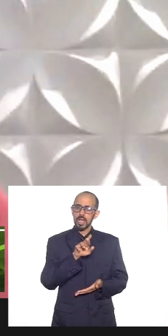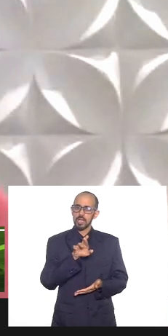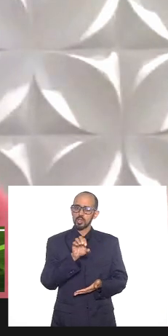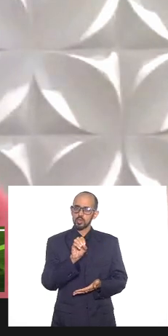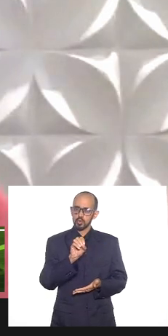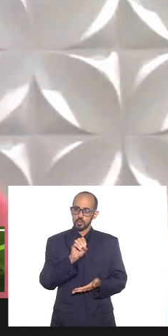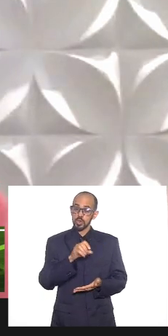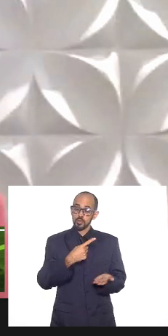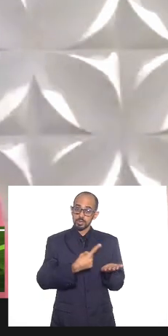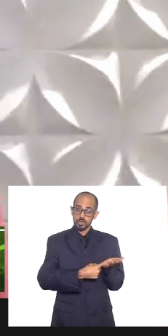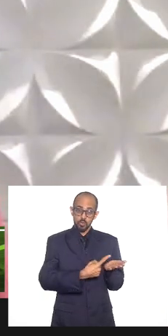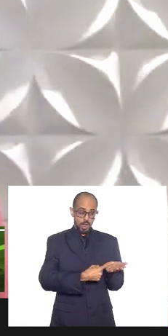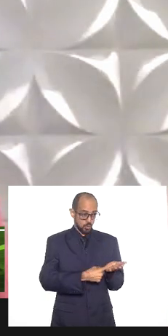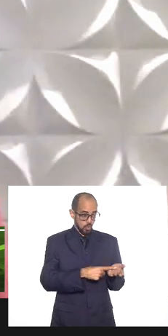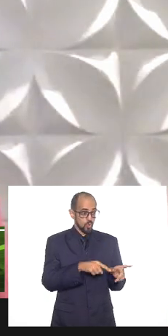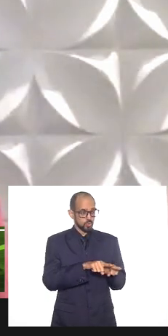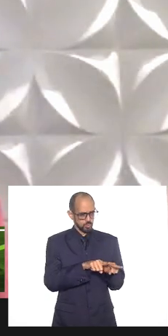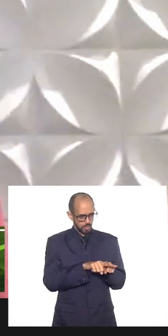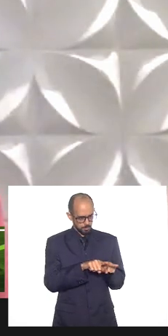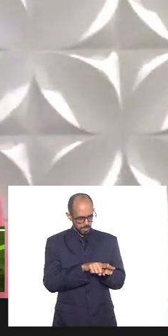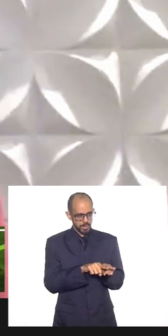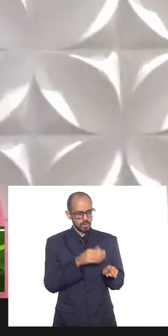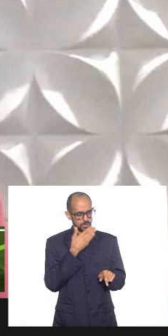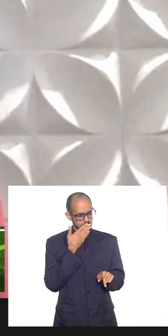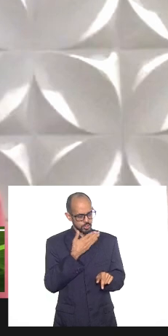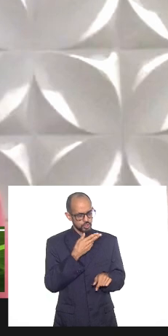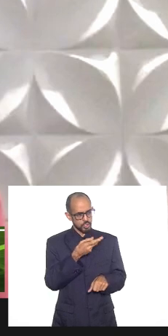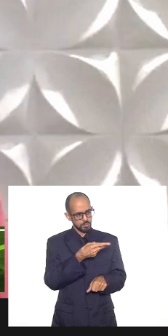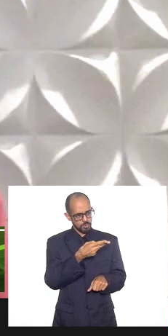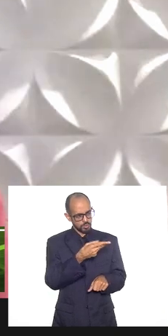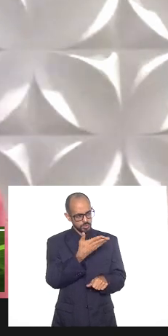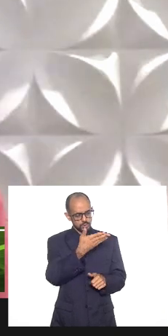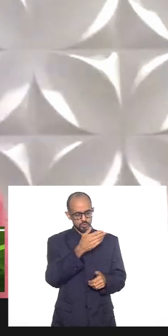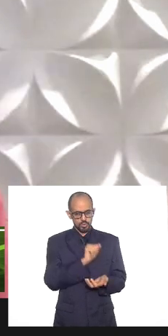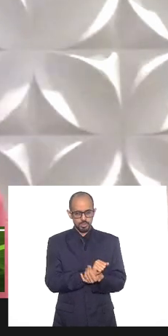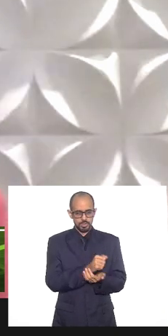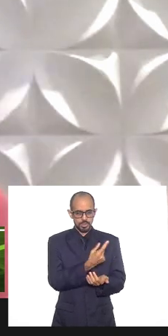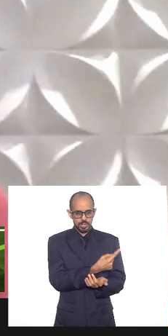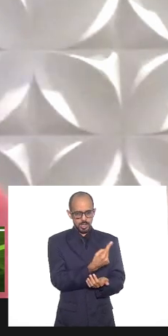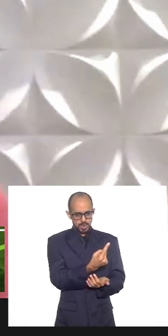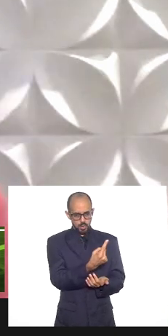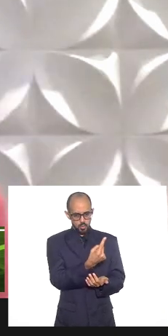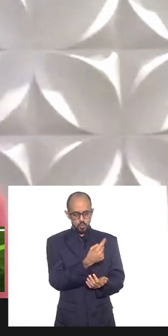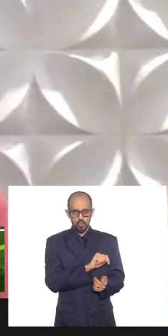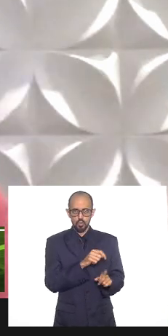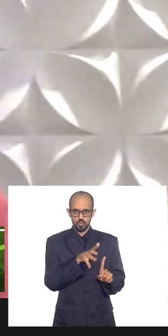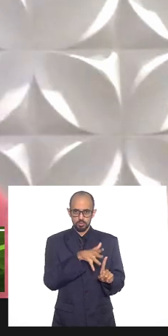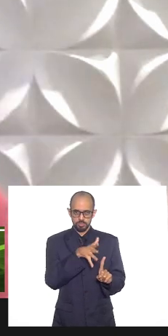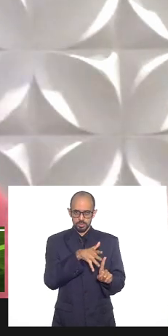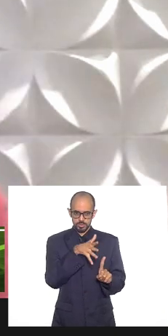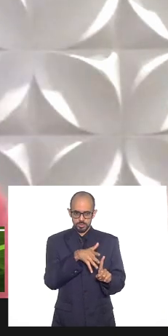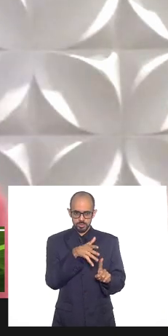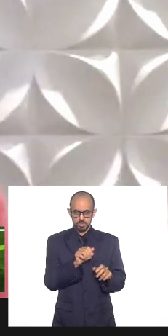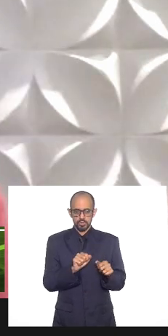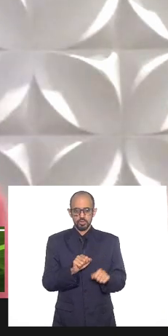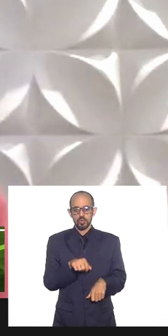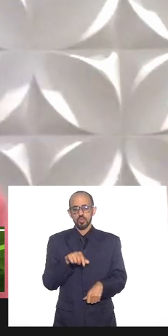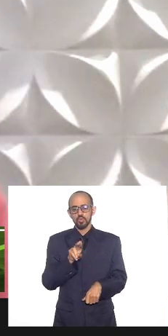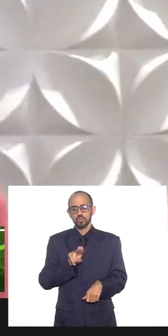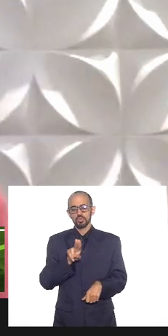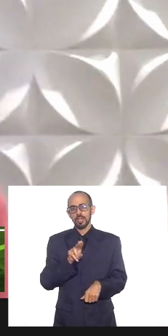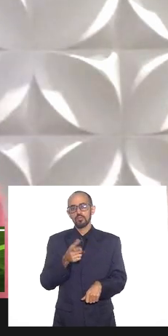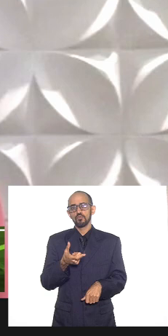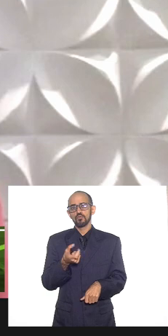procedimento para que cada palestrante fará uso de 20